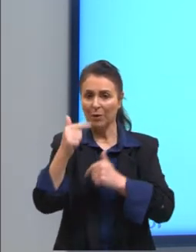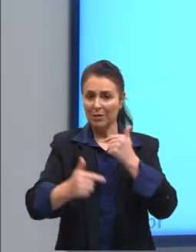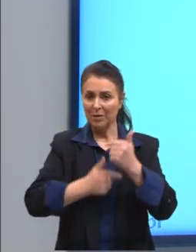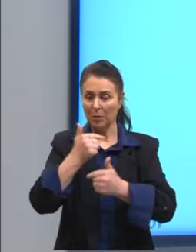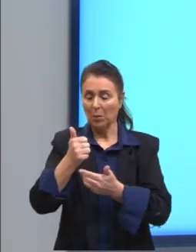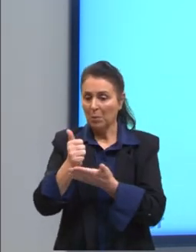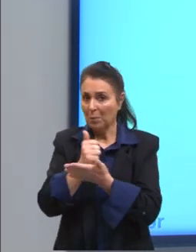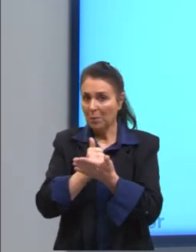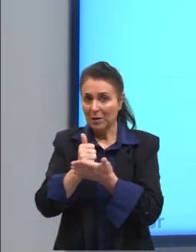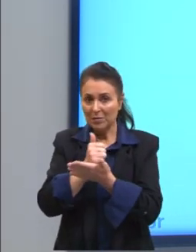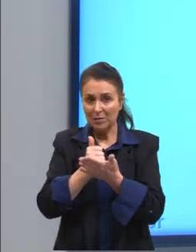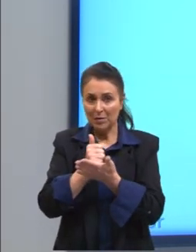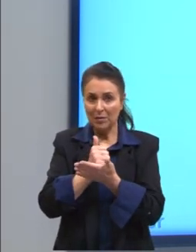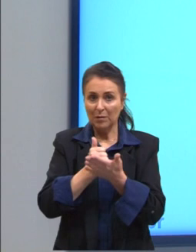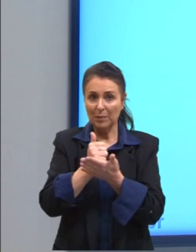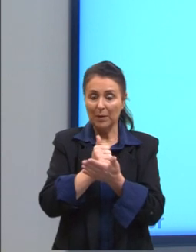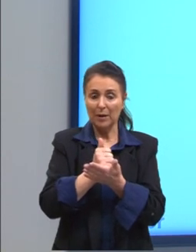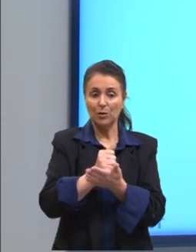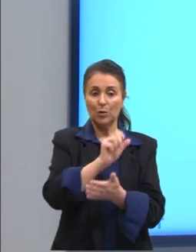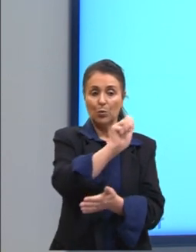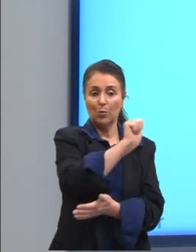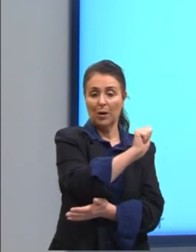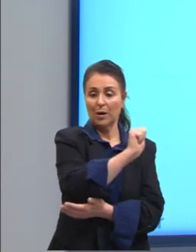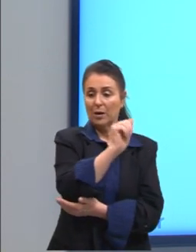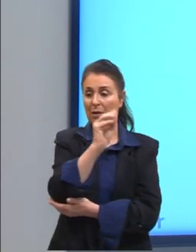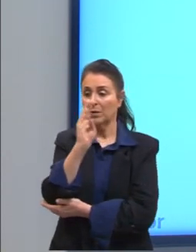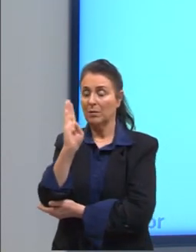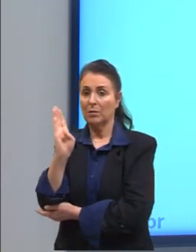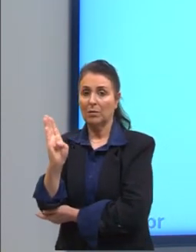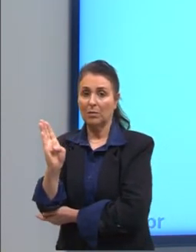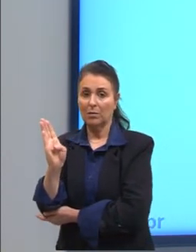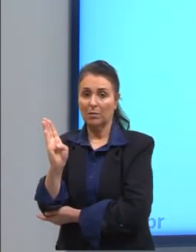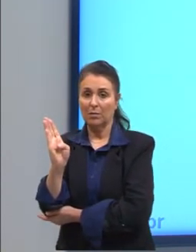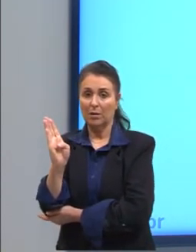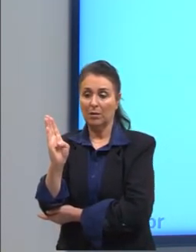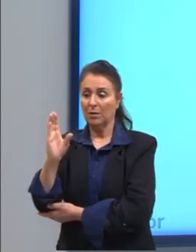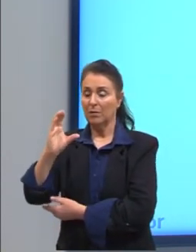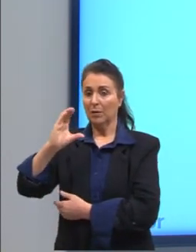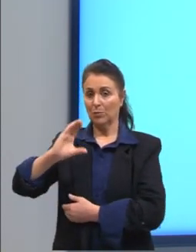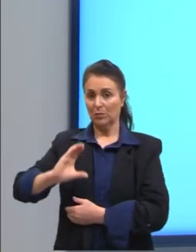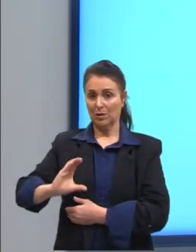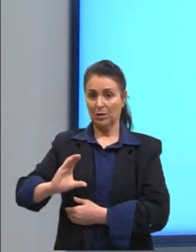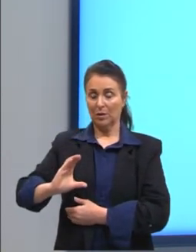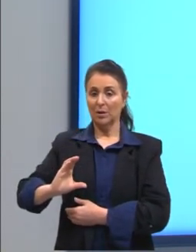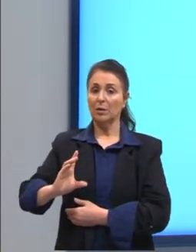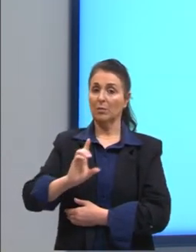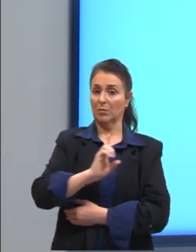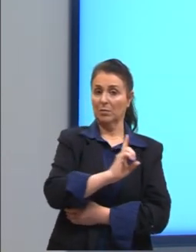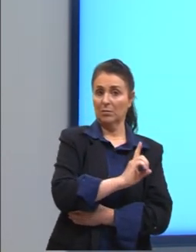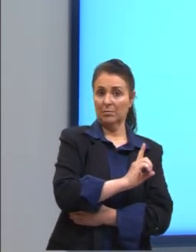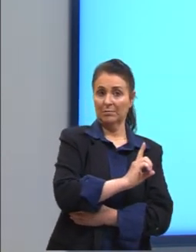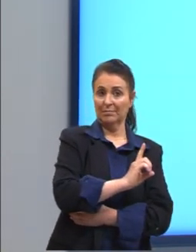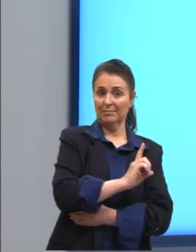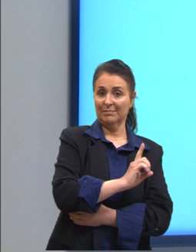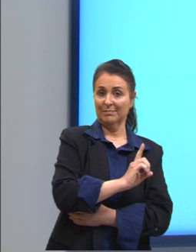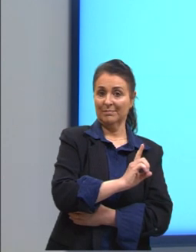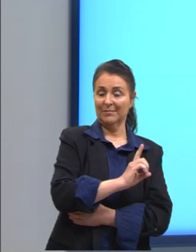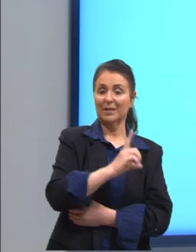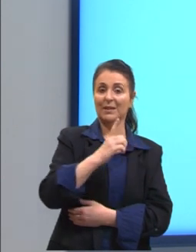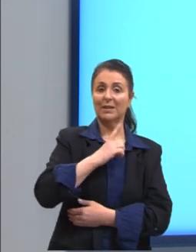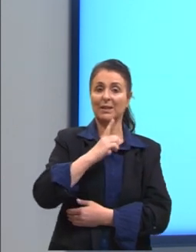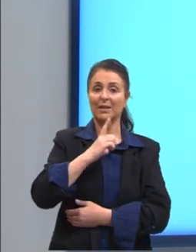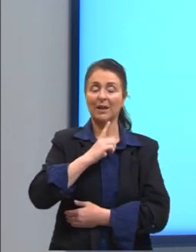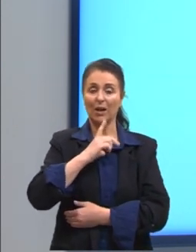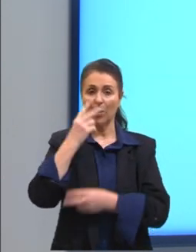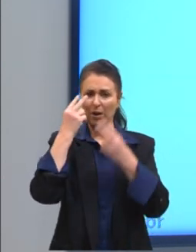basicamente isso aqui. A gente sai de um estado A, chega no estado B, parte para um estado C e depois para o D. E aqui a gente consegue